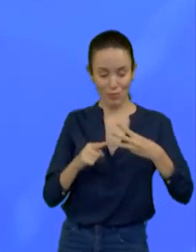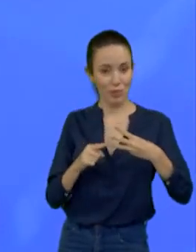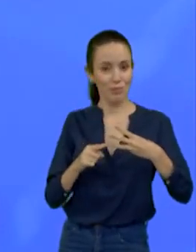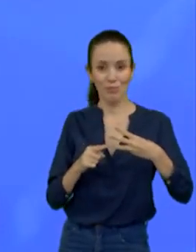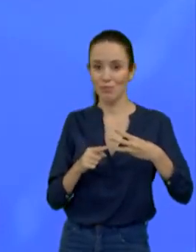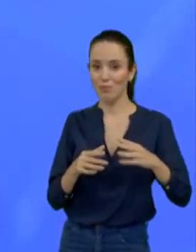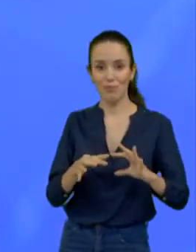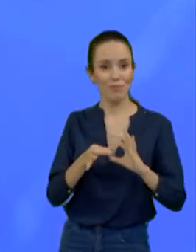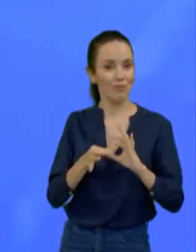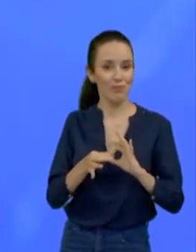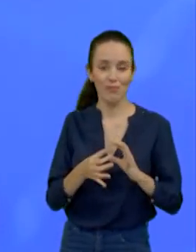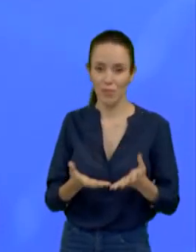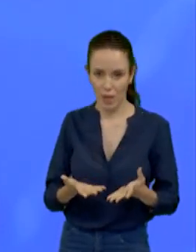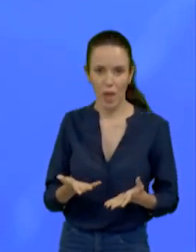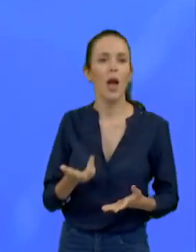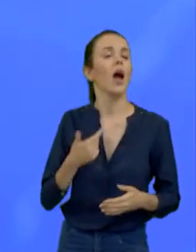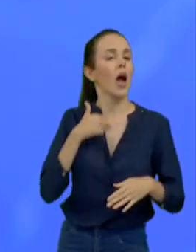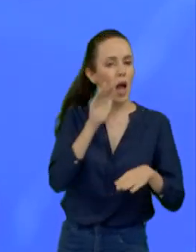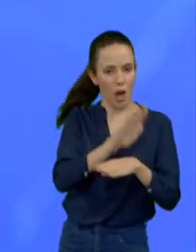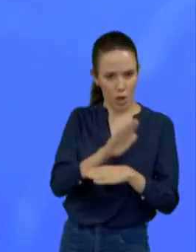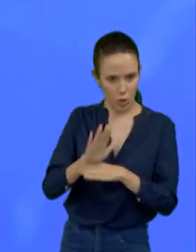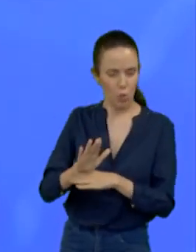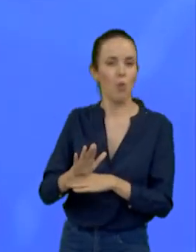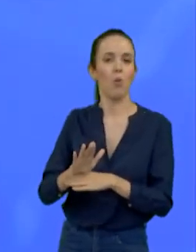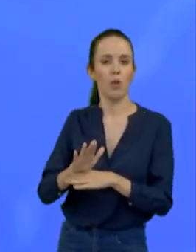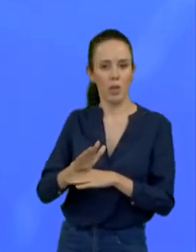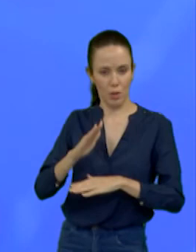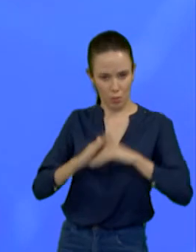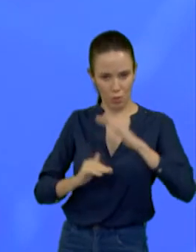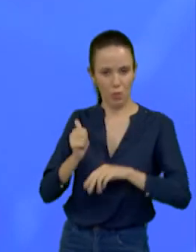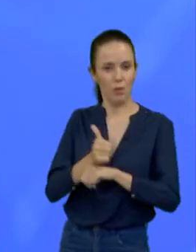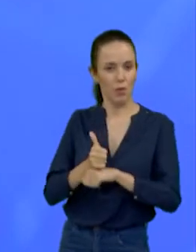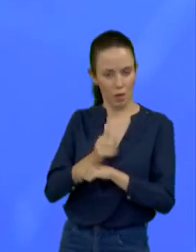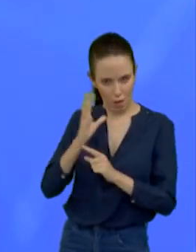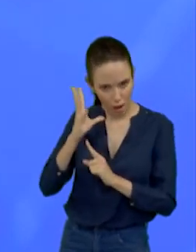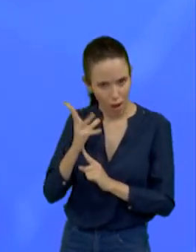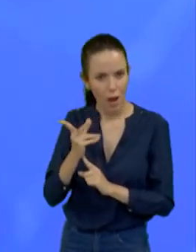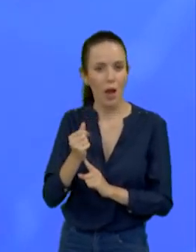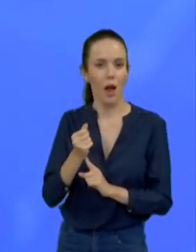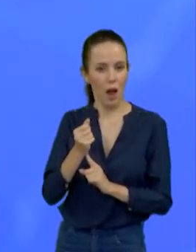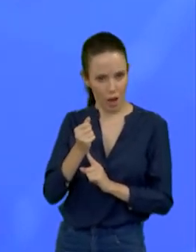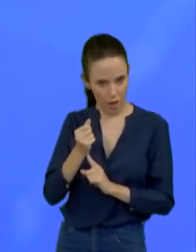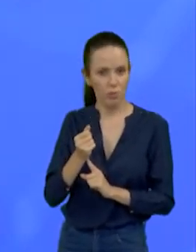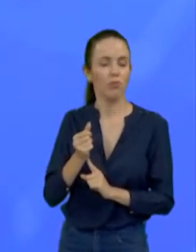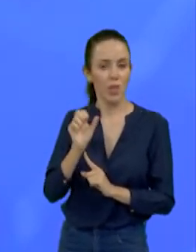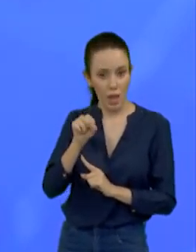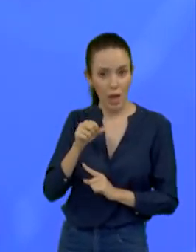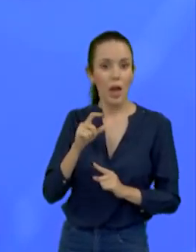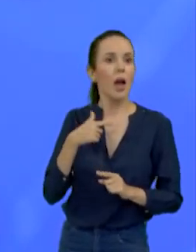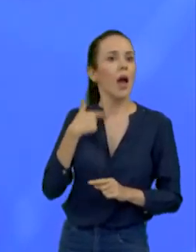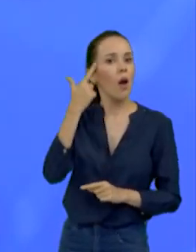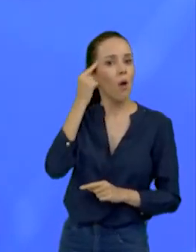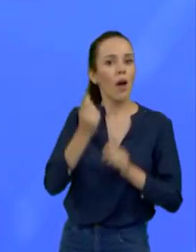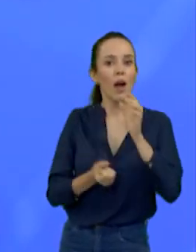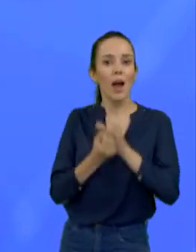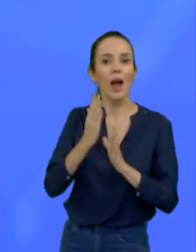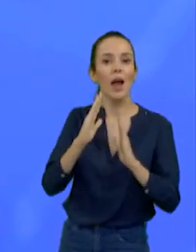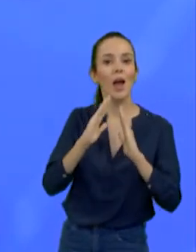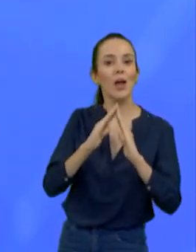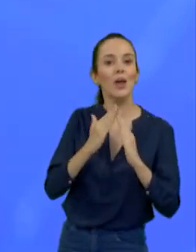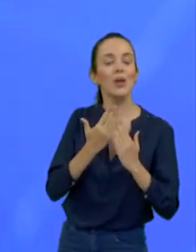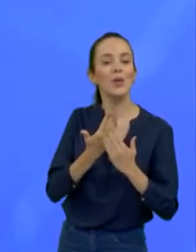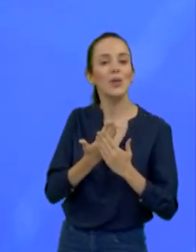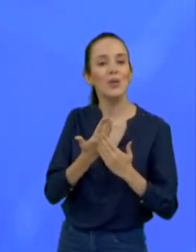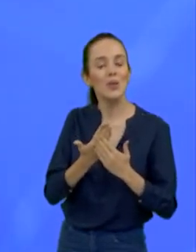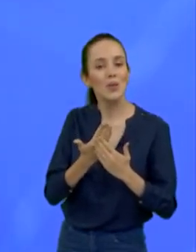auxiliar o artista local, as bandas locais, através das escolinhas, fazendo com eles